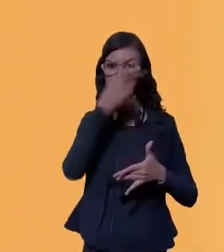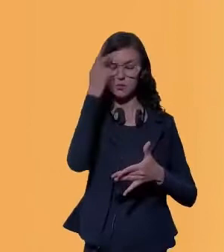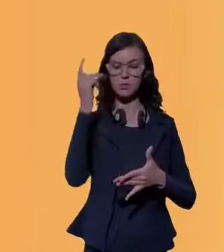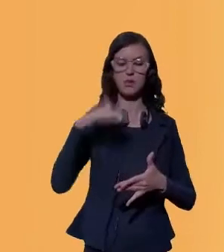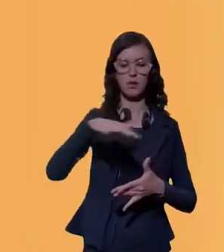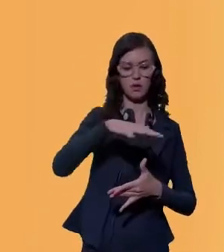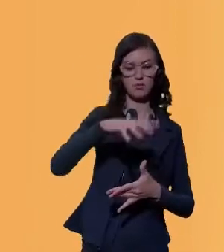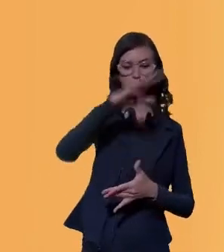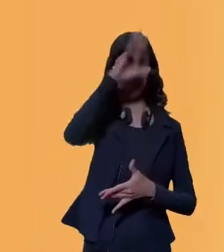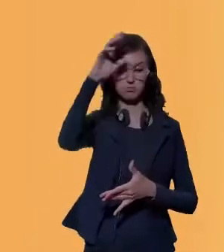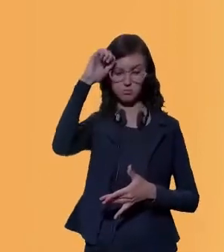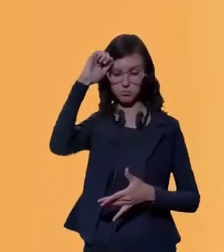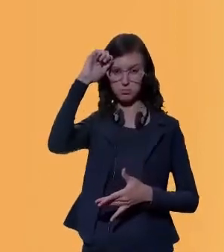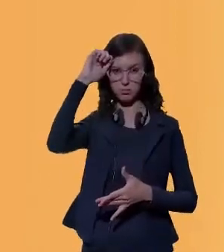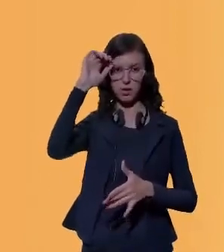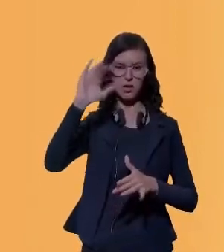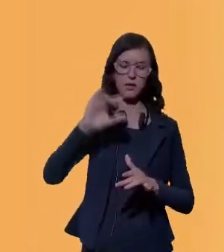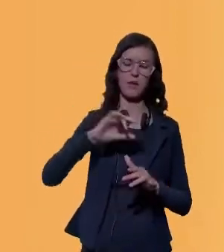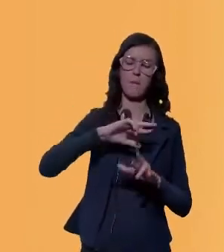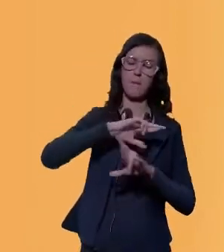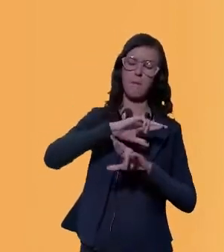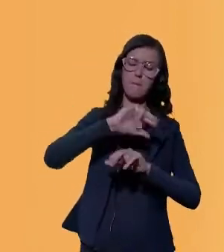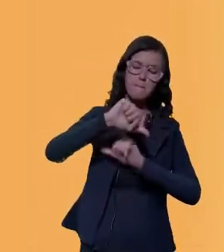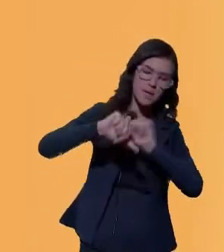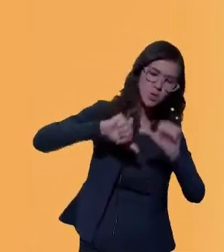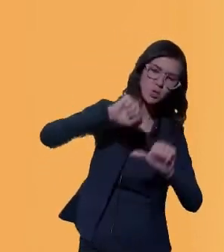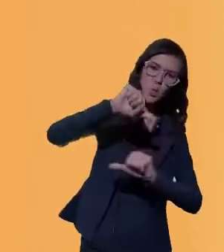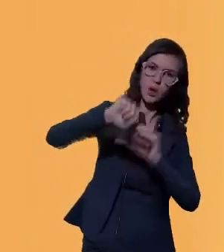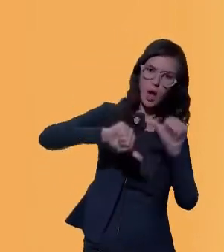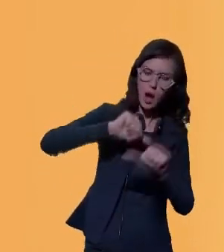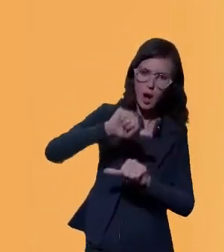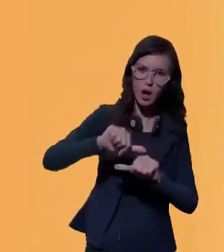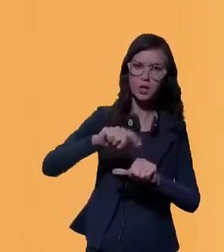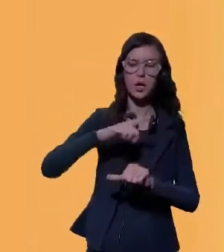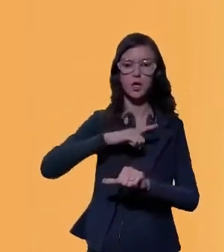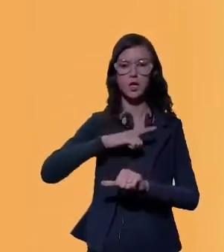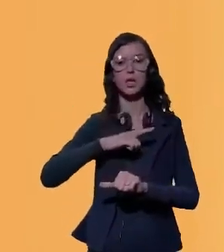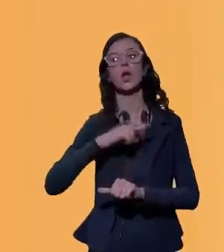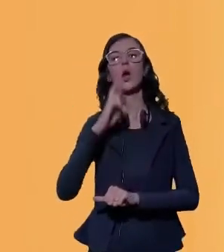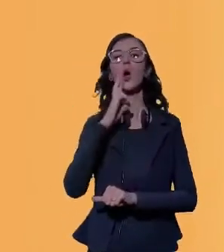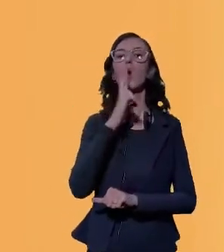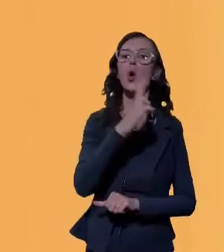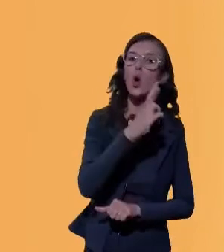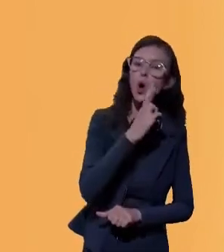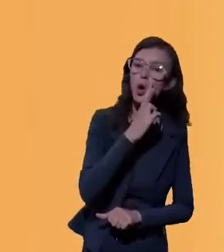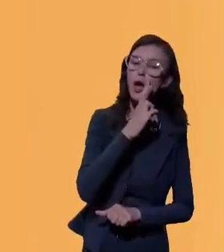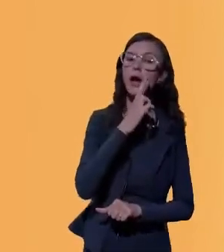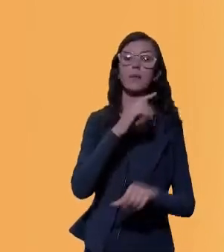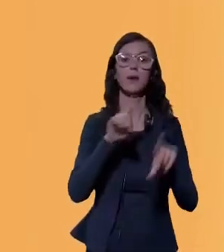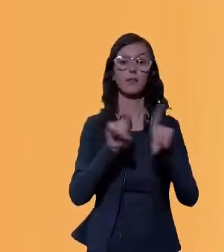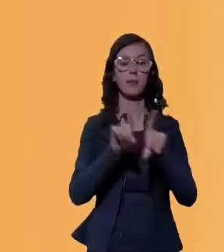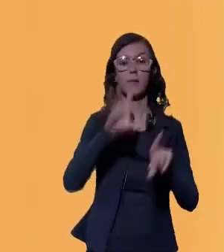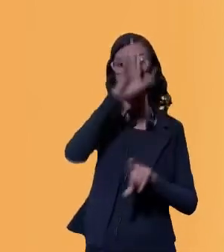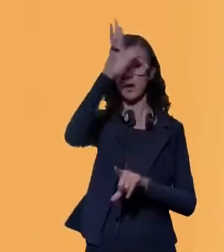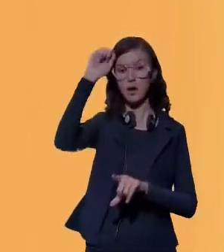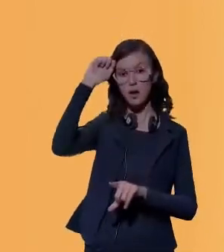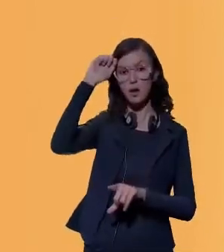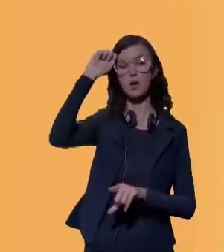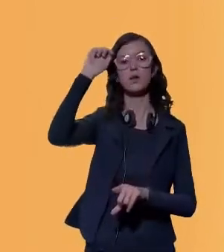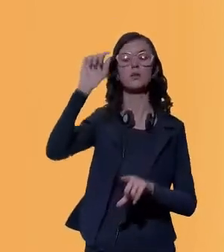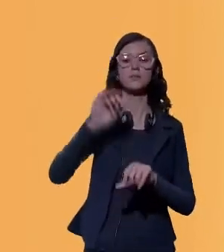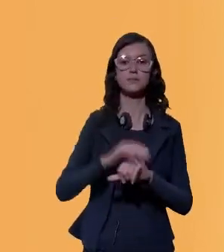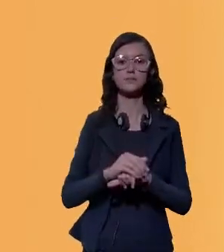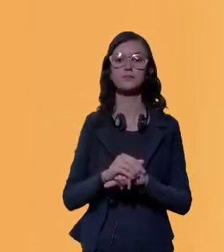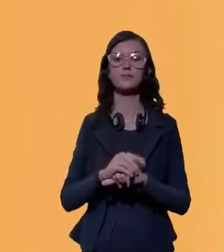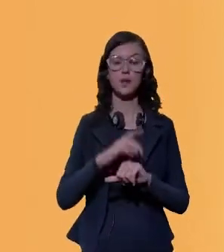assim como no país, são bastante heterogênicas. Então, temos lá em Roraima, Desenvolve Roraima, no Amazonas, a Aferam,